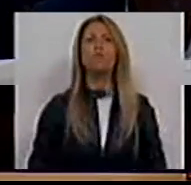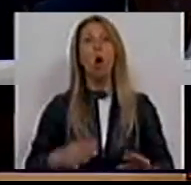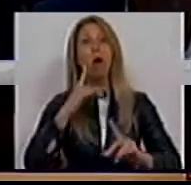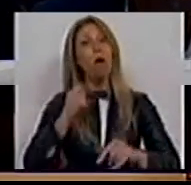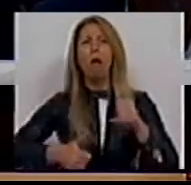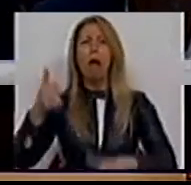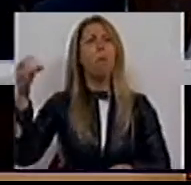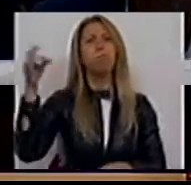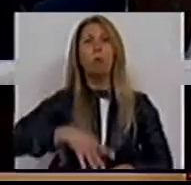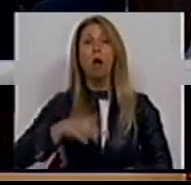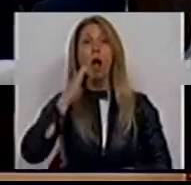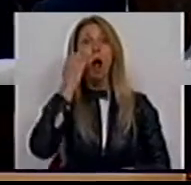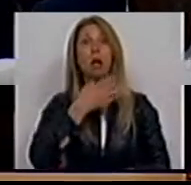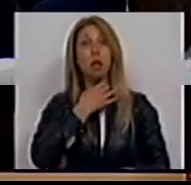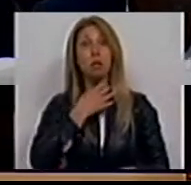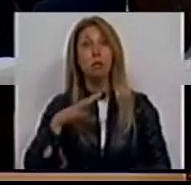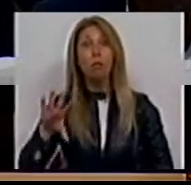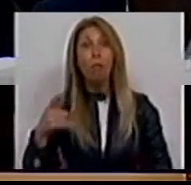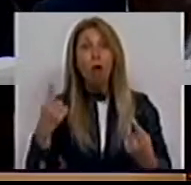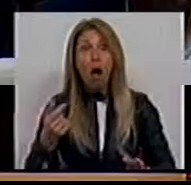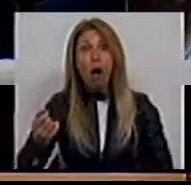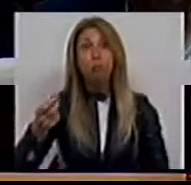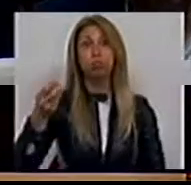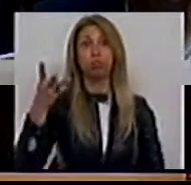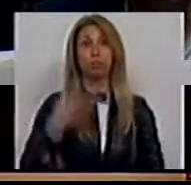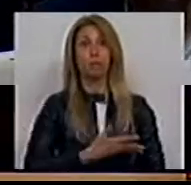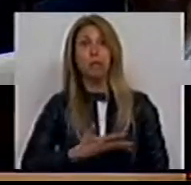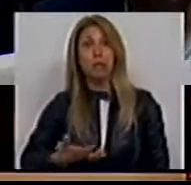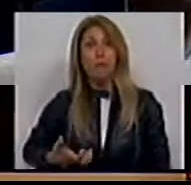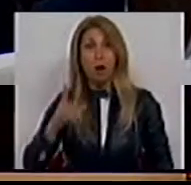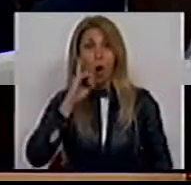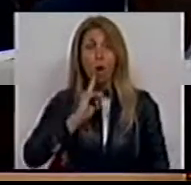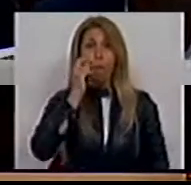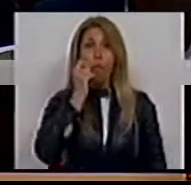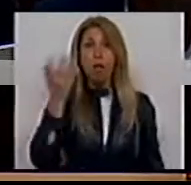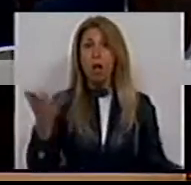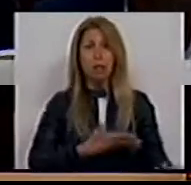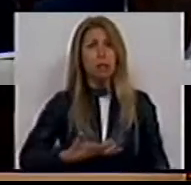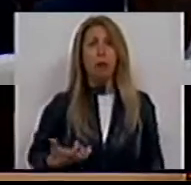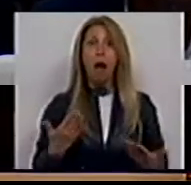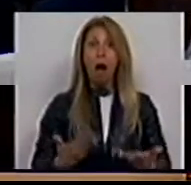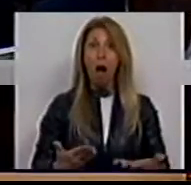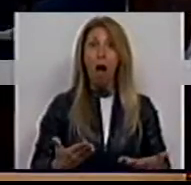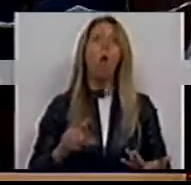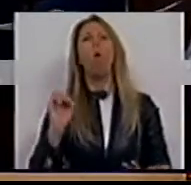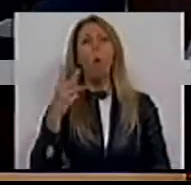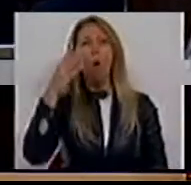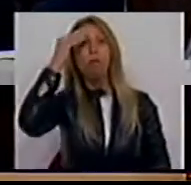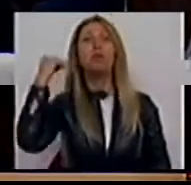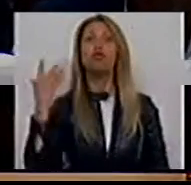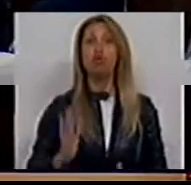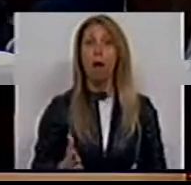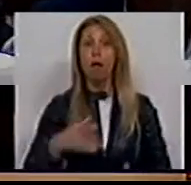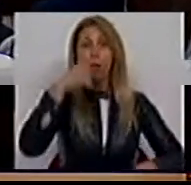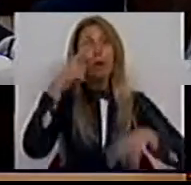continuamos a ter um número tão elevado de desempregados e desempregadas ou já os esquecemos. Um país em que os utentes